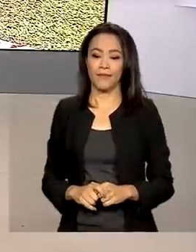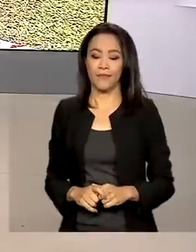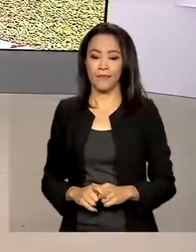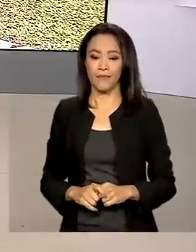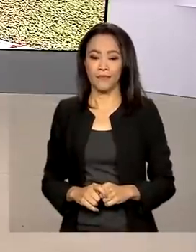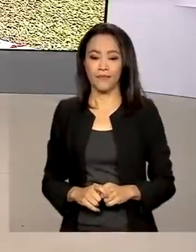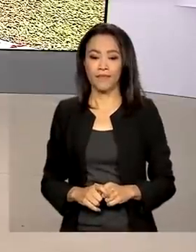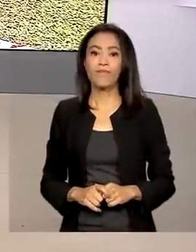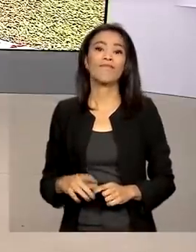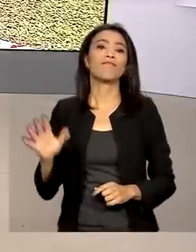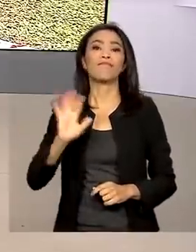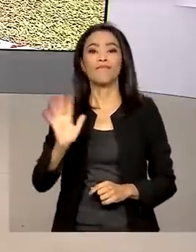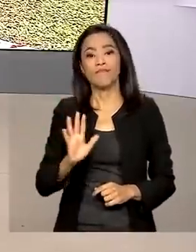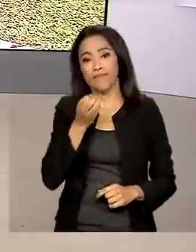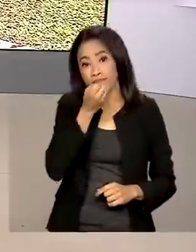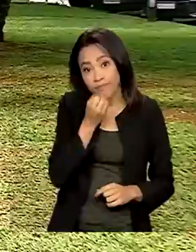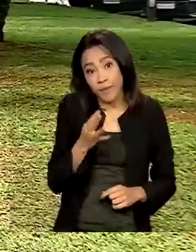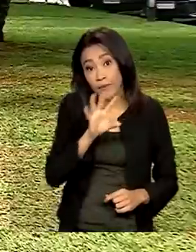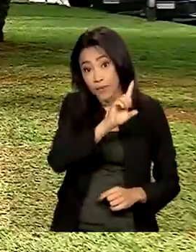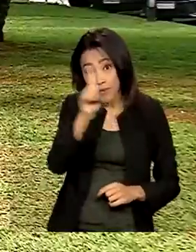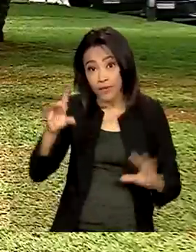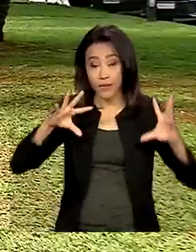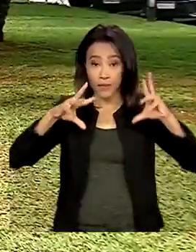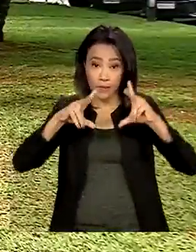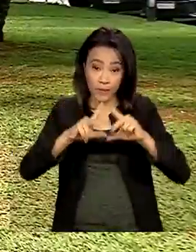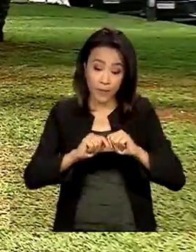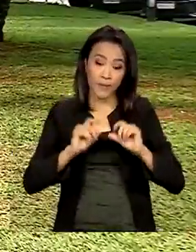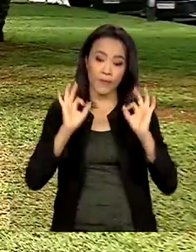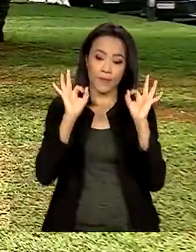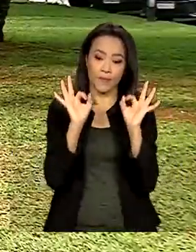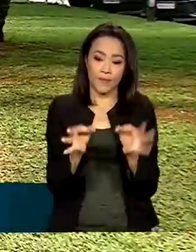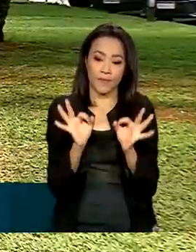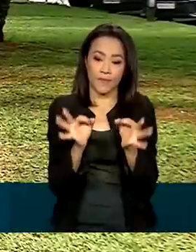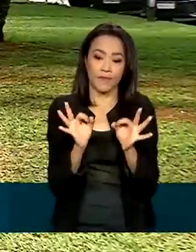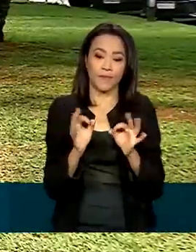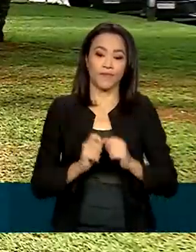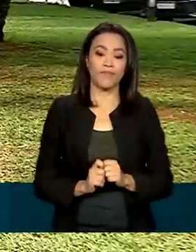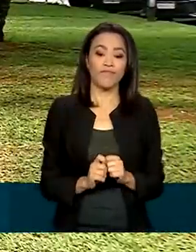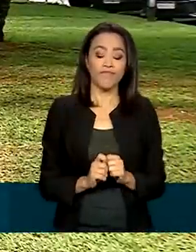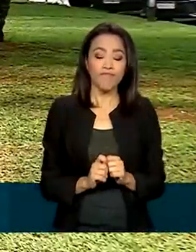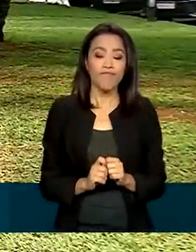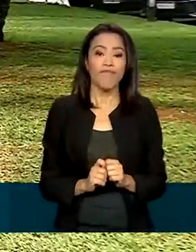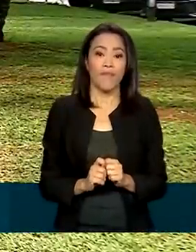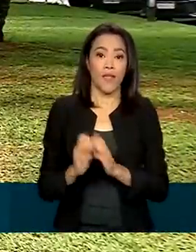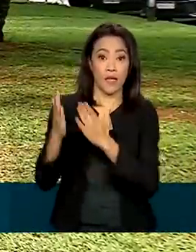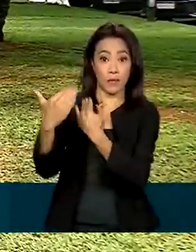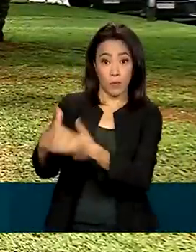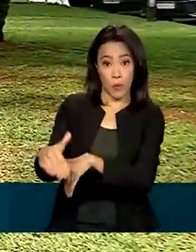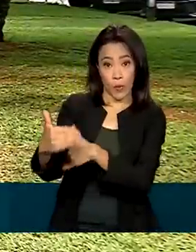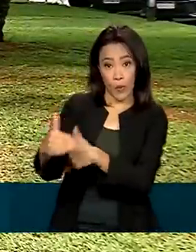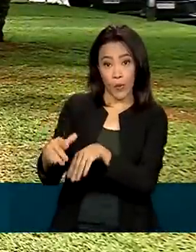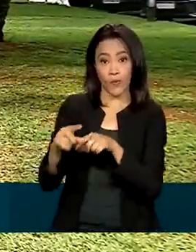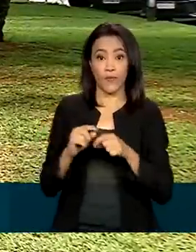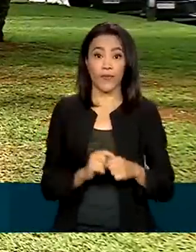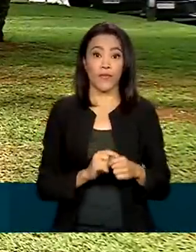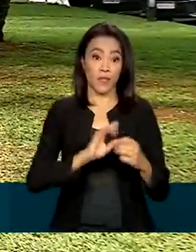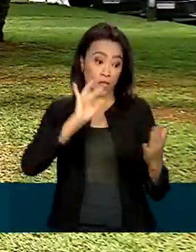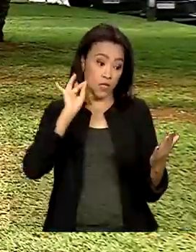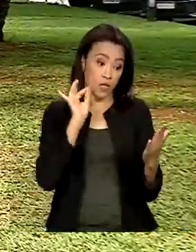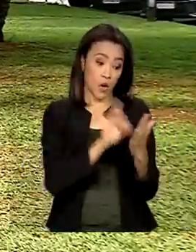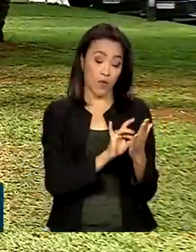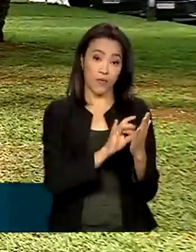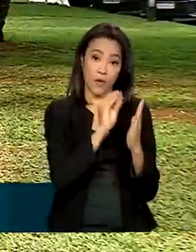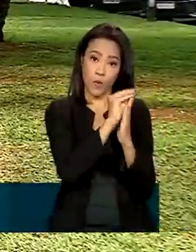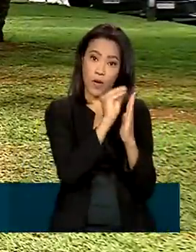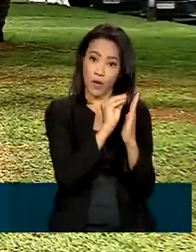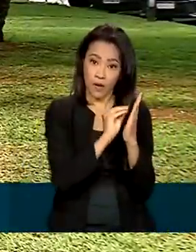Olá Renata, bom dia para você e bom dia a todos. É isso mesmo, nas questões e as provas e os gabaritos, aliás, do exame já